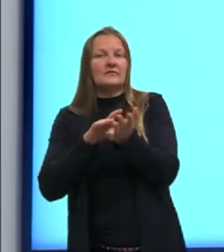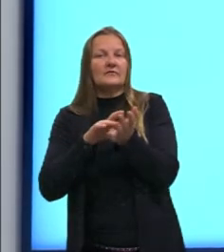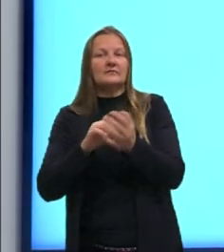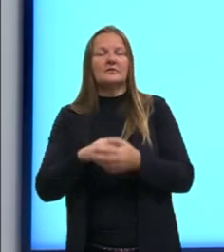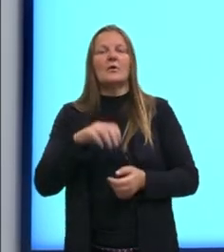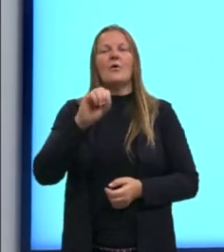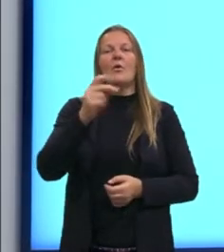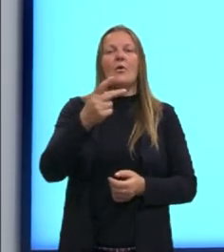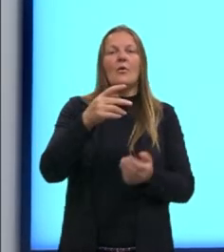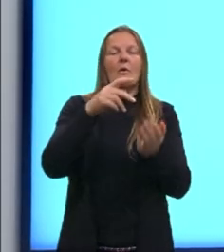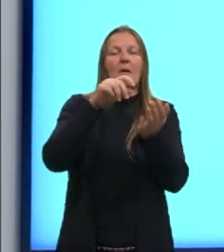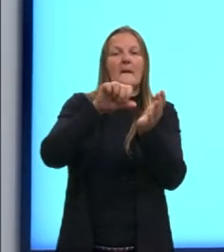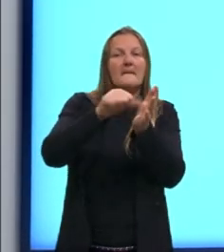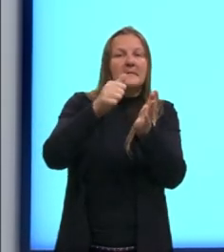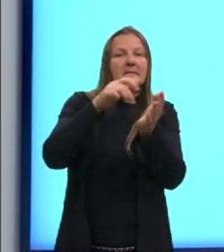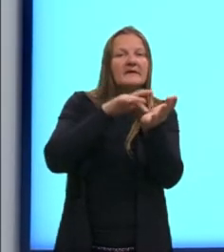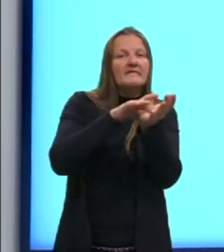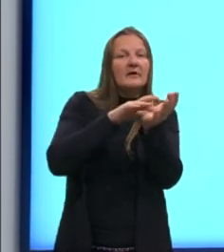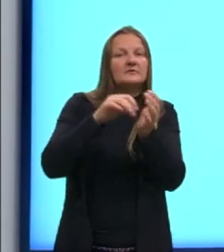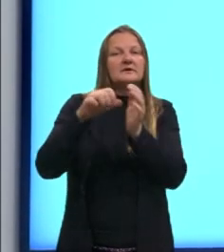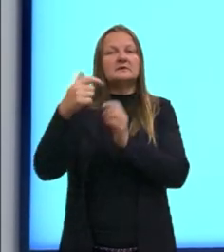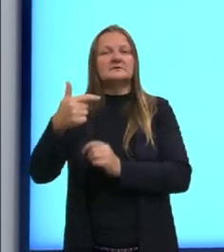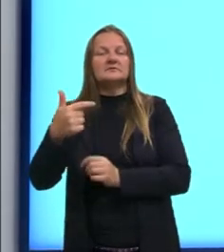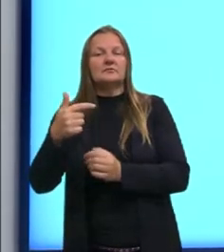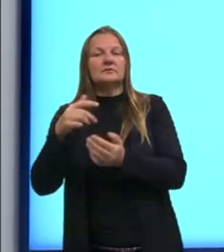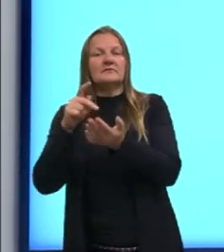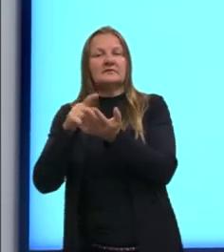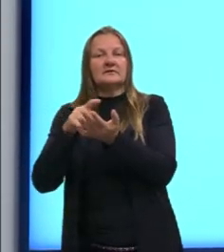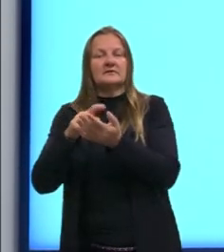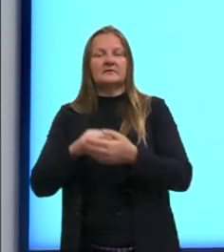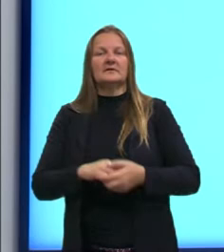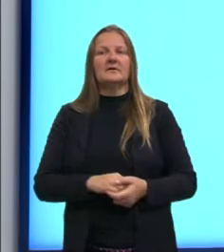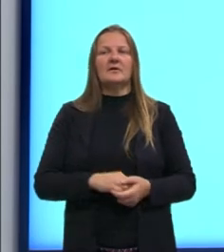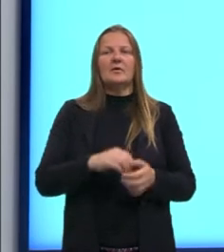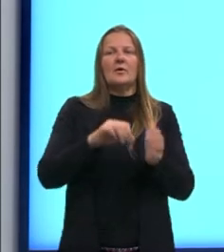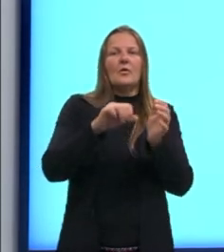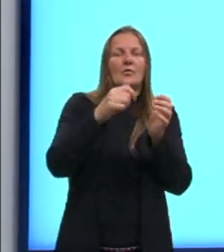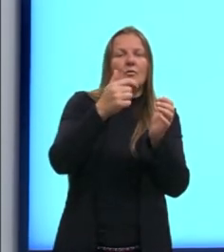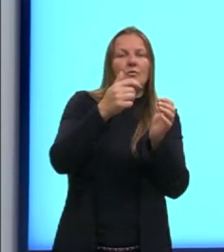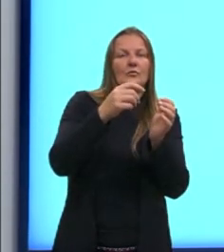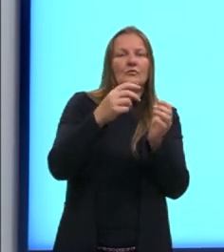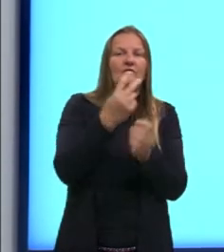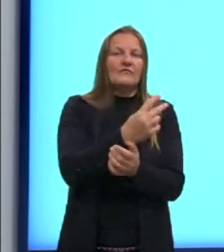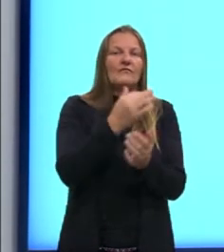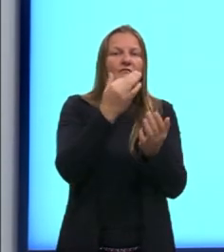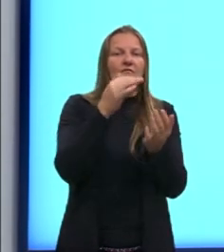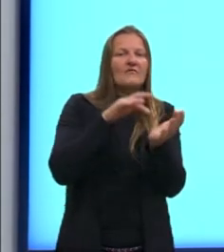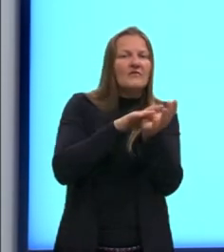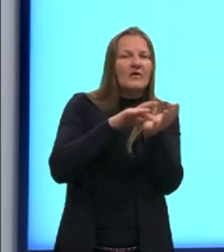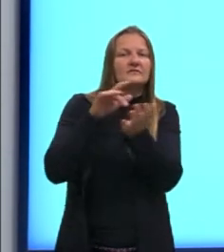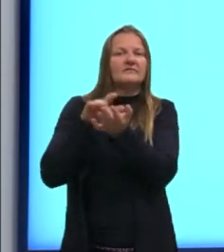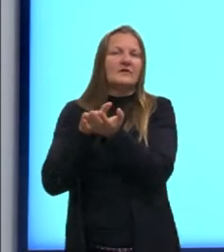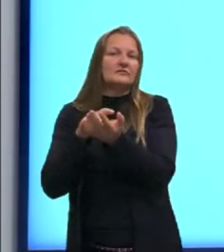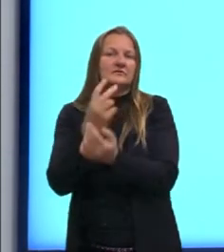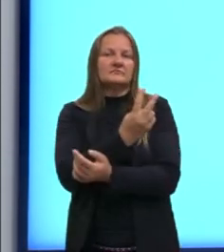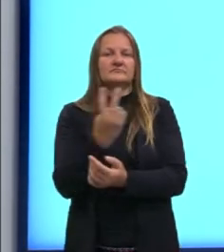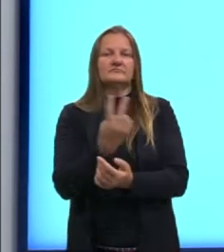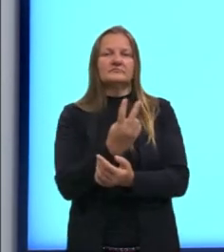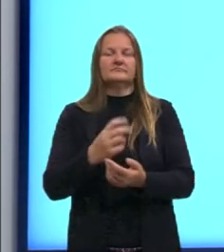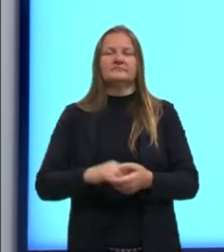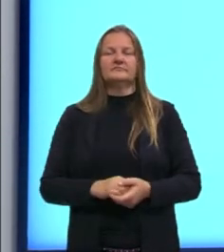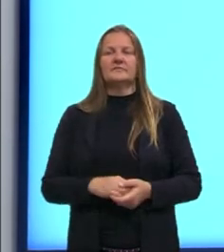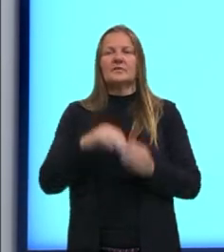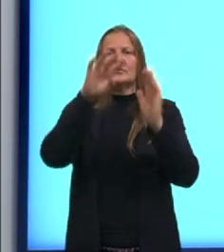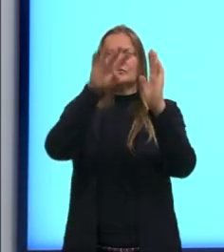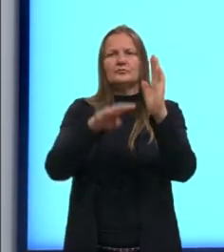ou então a primeira é falsa e a segunda é verdadeira, ou então as duas são falsas. O formato da